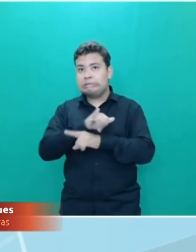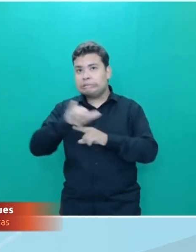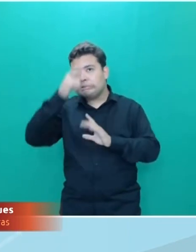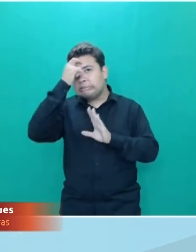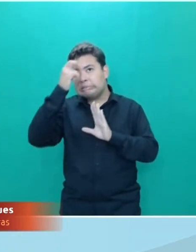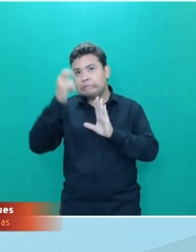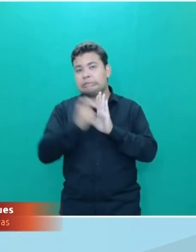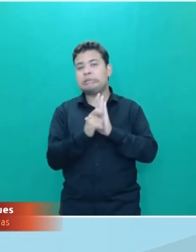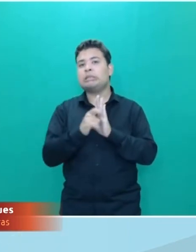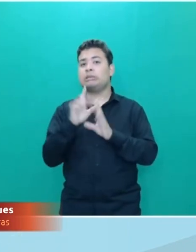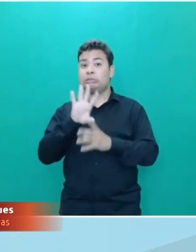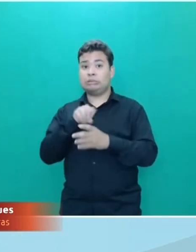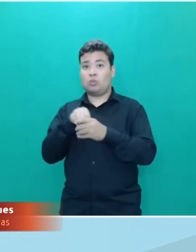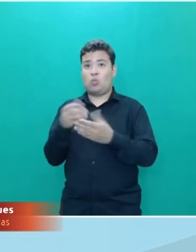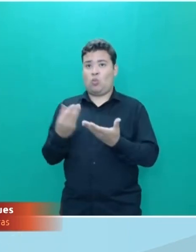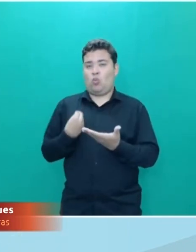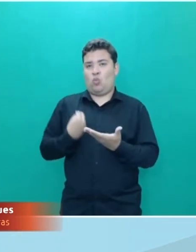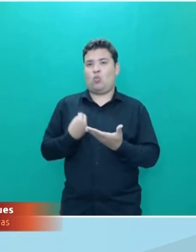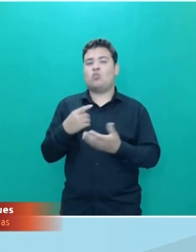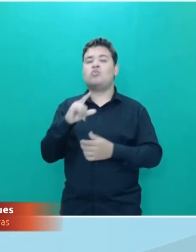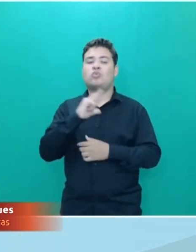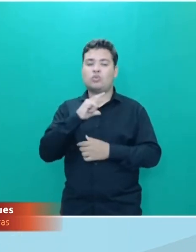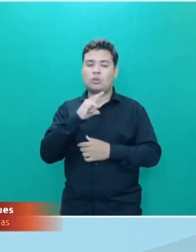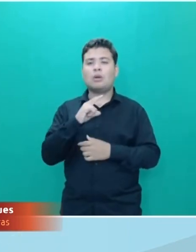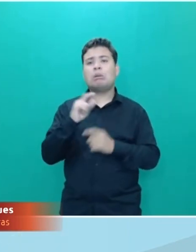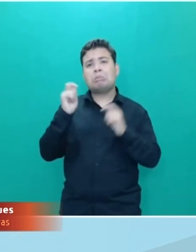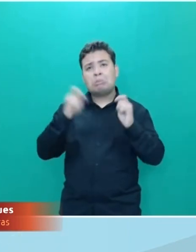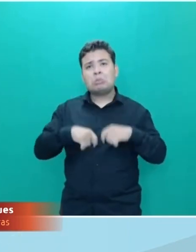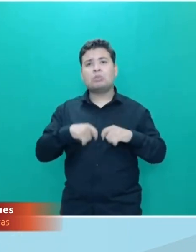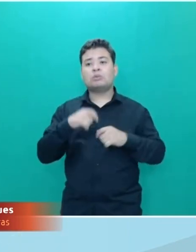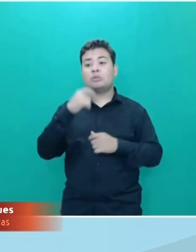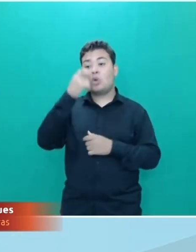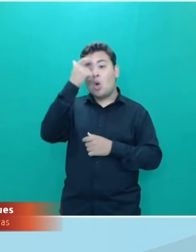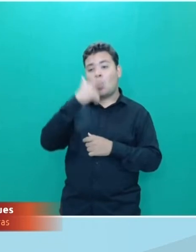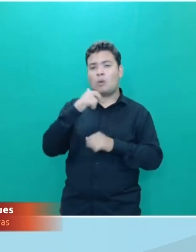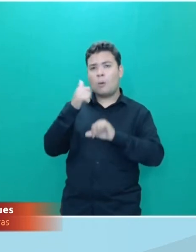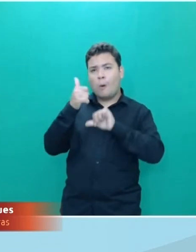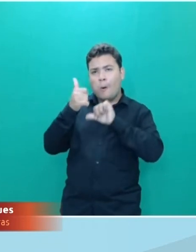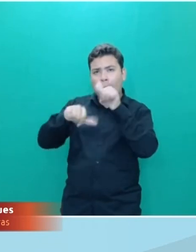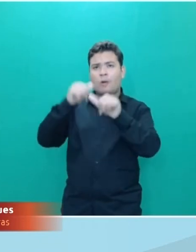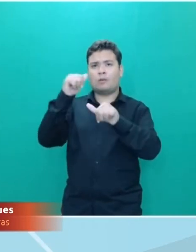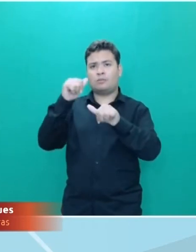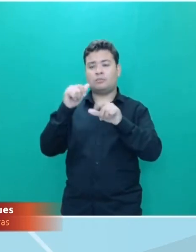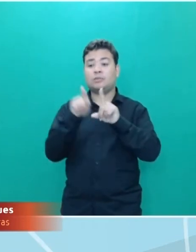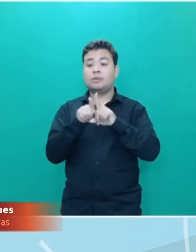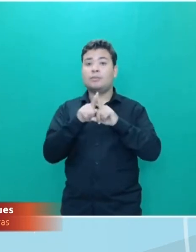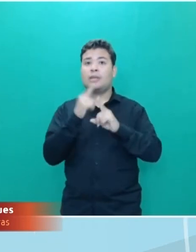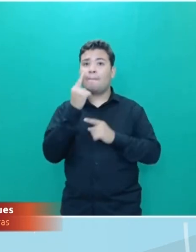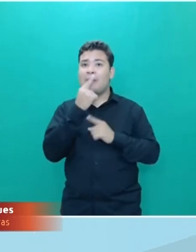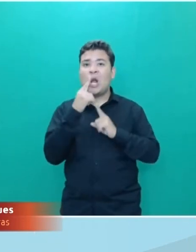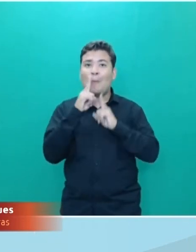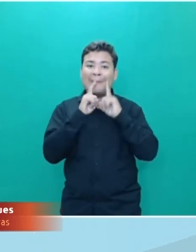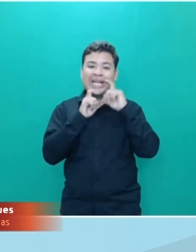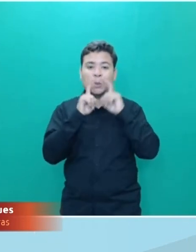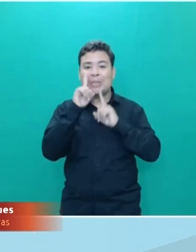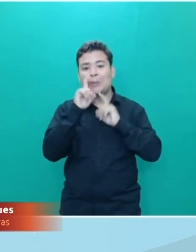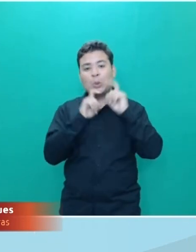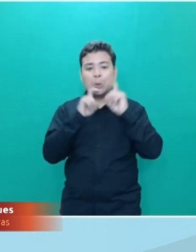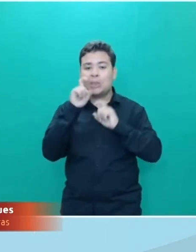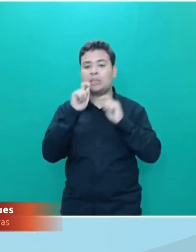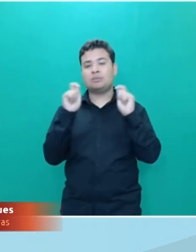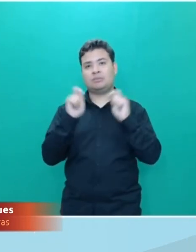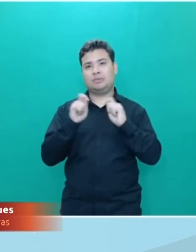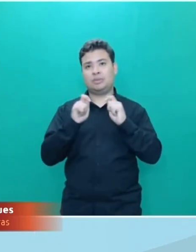dia, permitem que as pessoas modifiquem rostos e manipulem lábios e com isso possam forjar